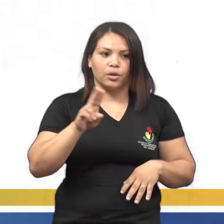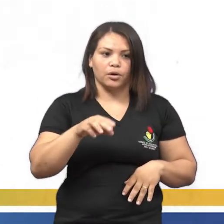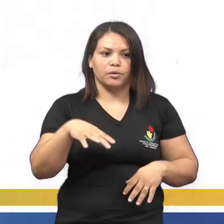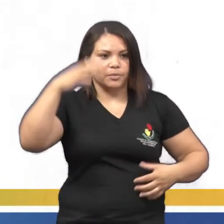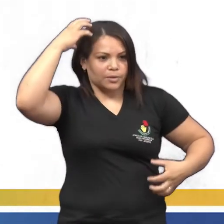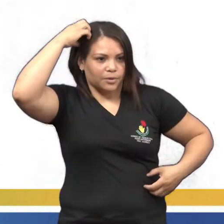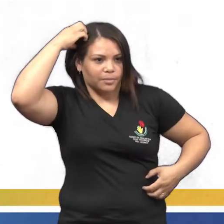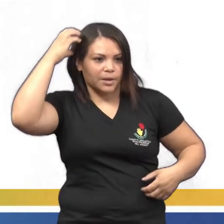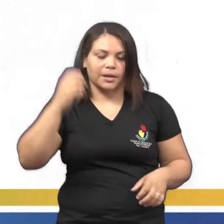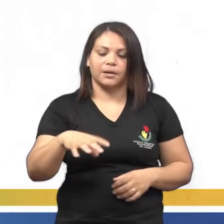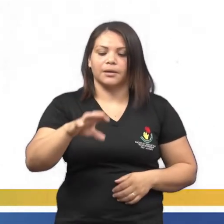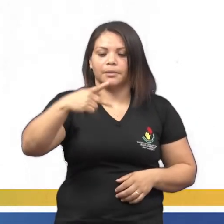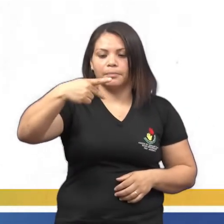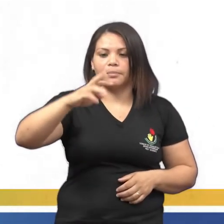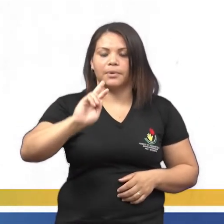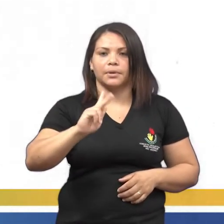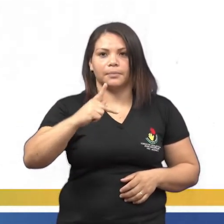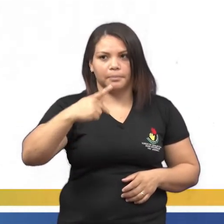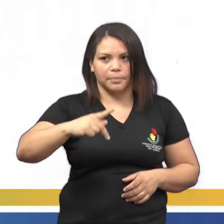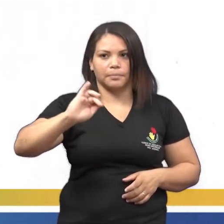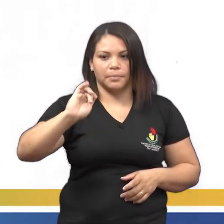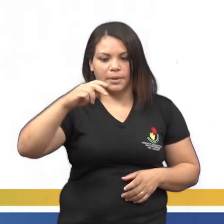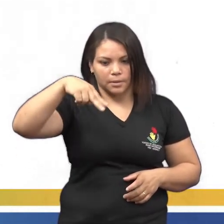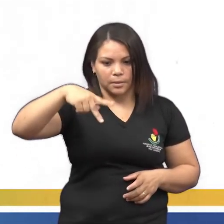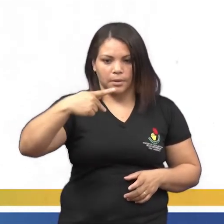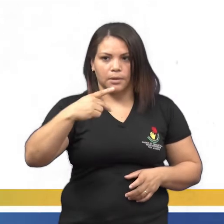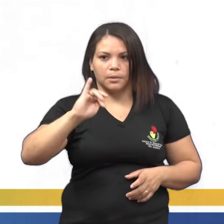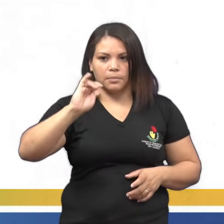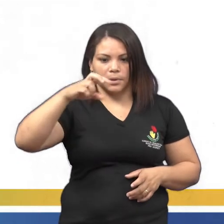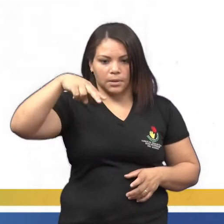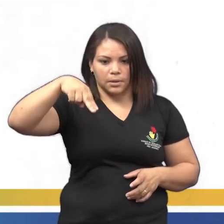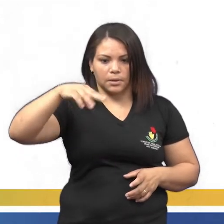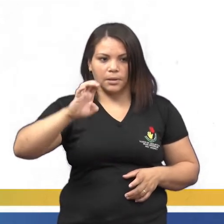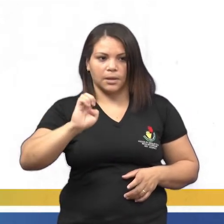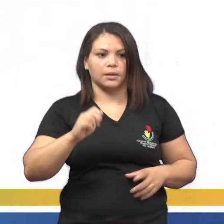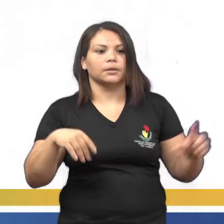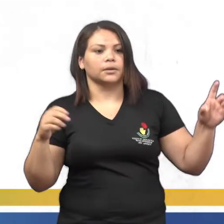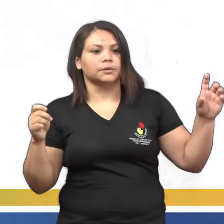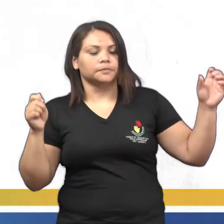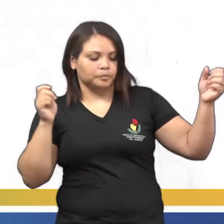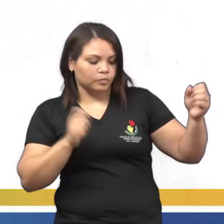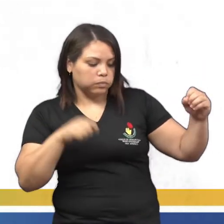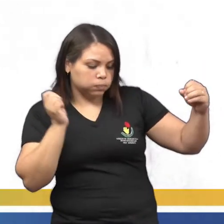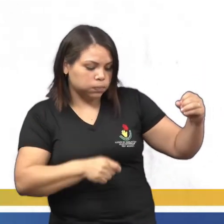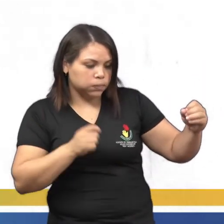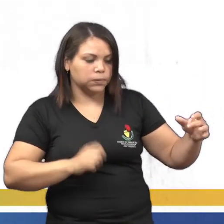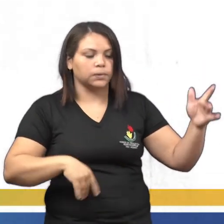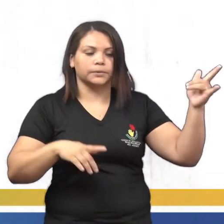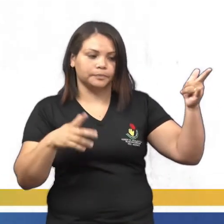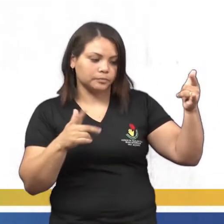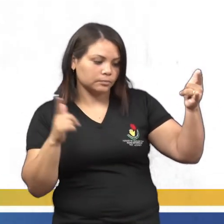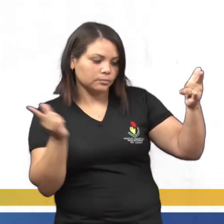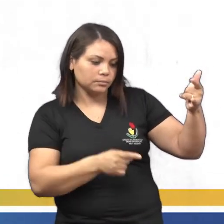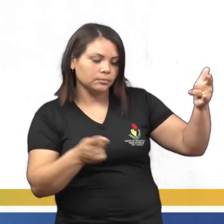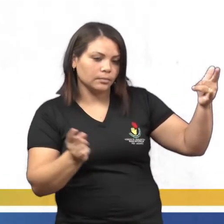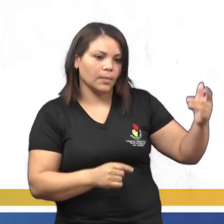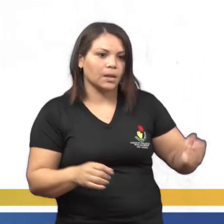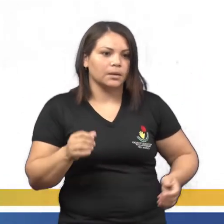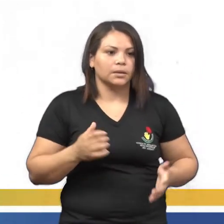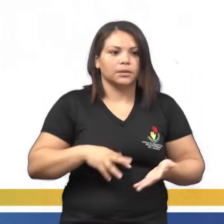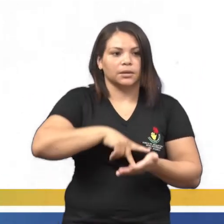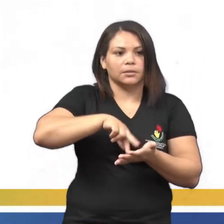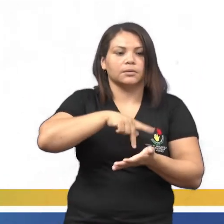macaco é Pimpinela. Pimpinela toca bumbo e berimbau. Pimpinela também sabe